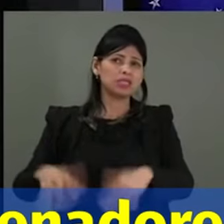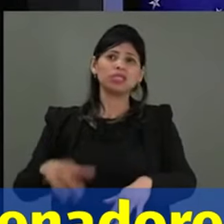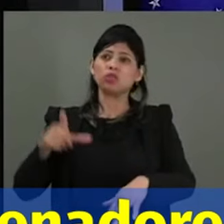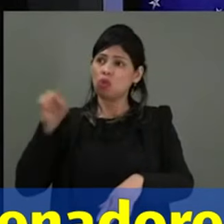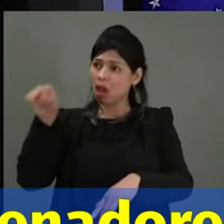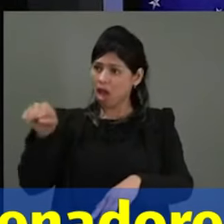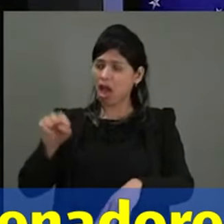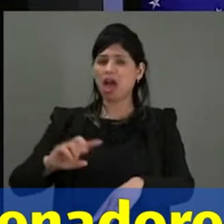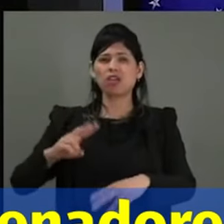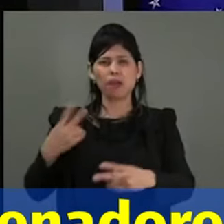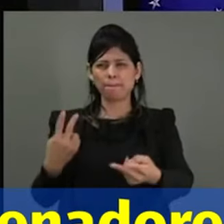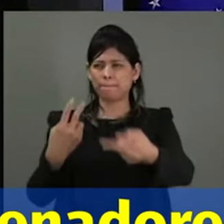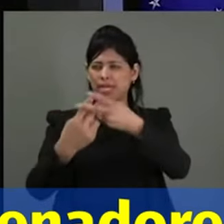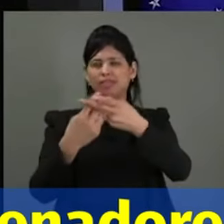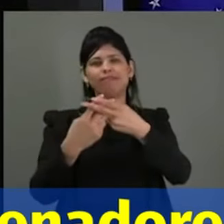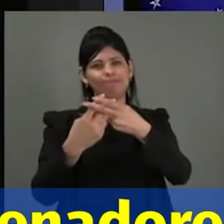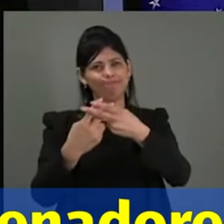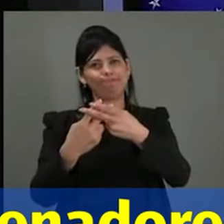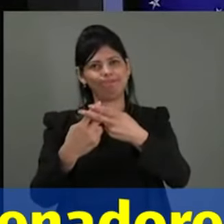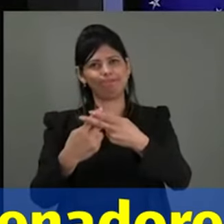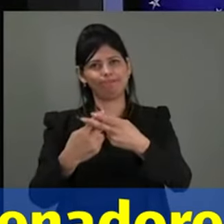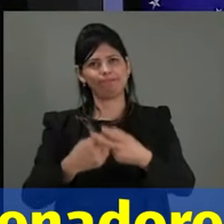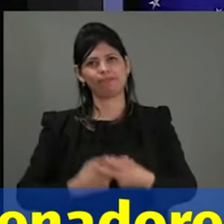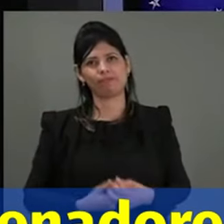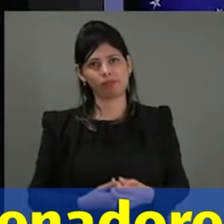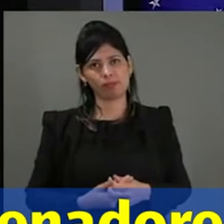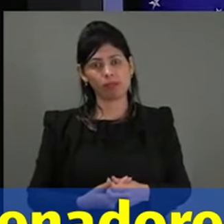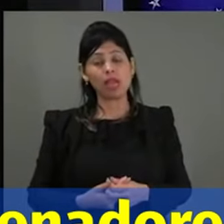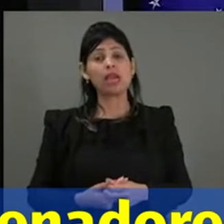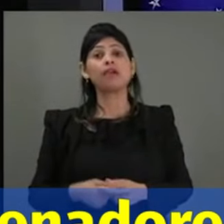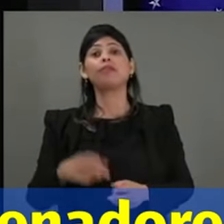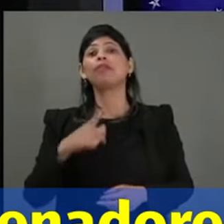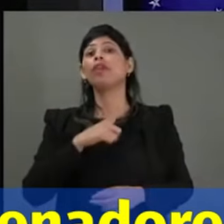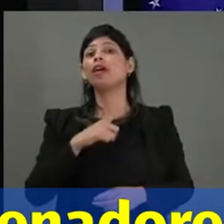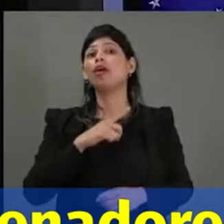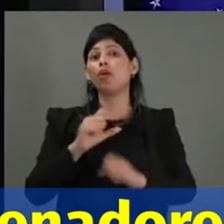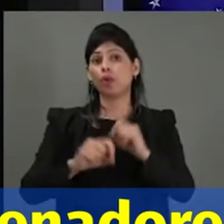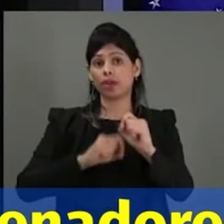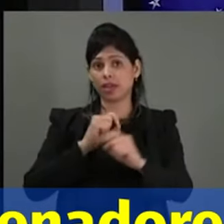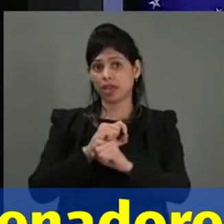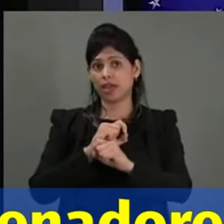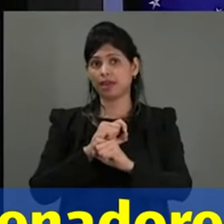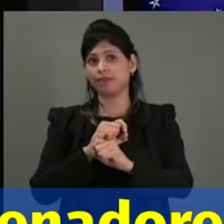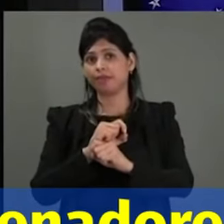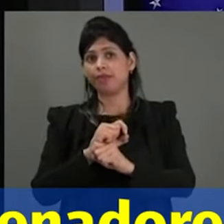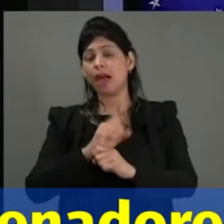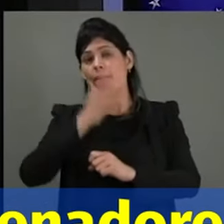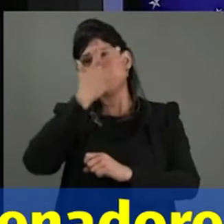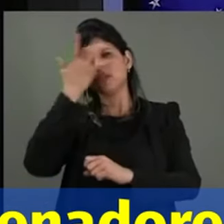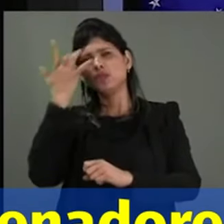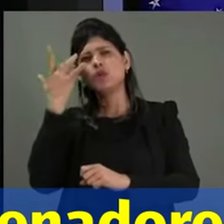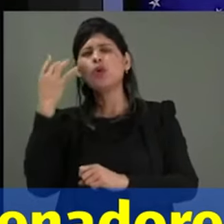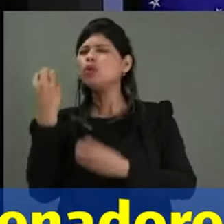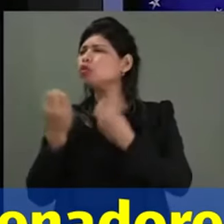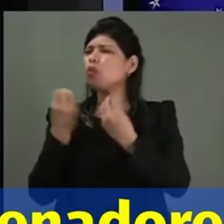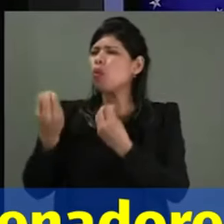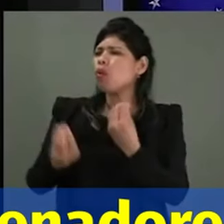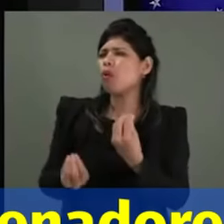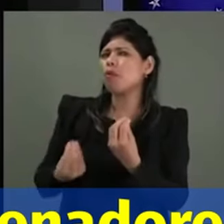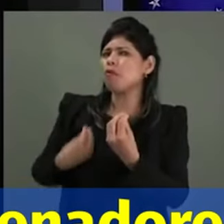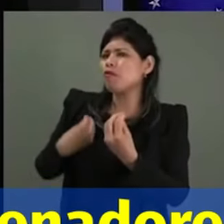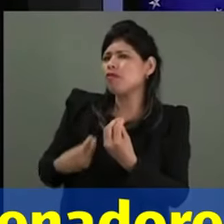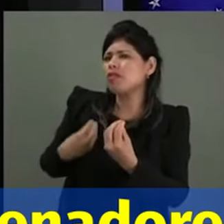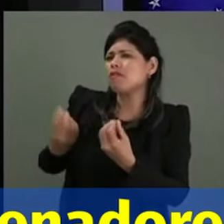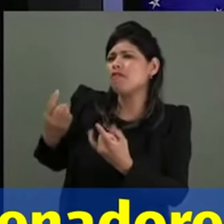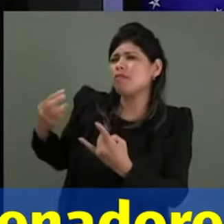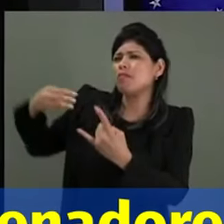num desrespeito flagrante ao direito à ampla defesa, contraditório, ao devido processo legal do país.